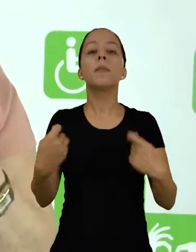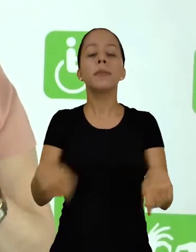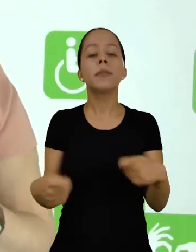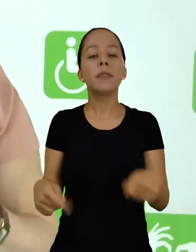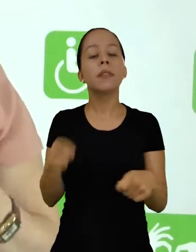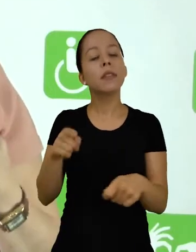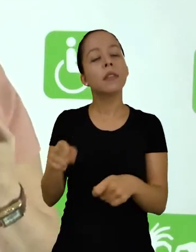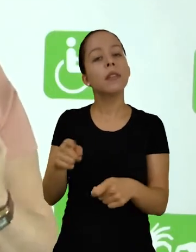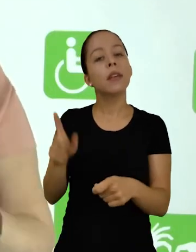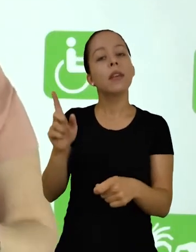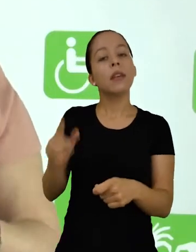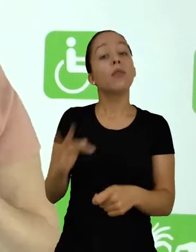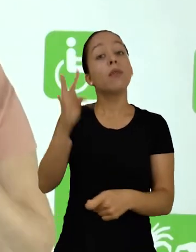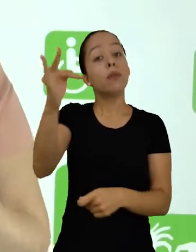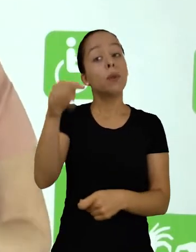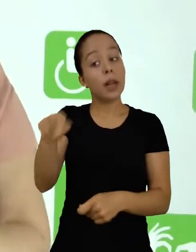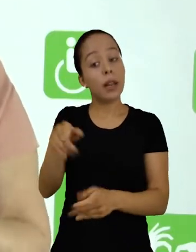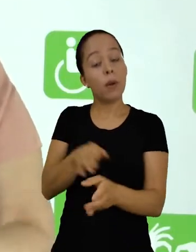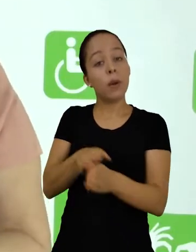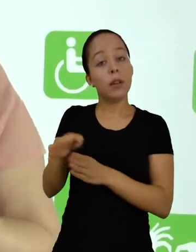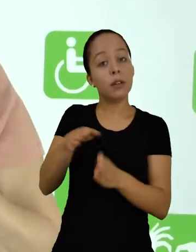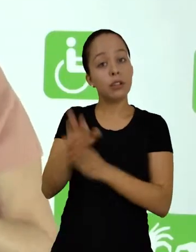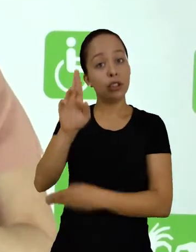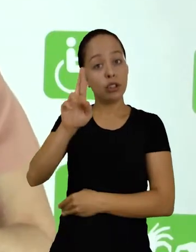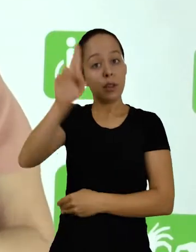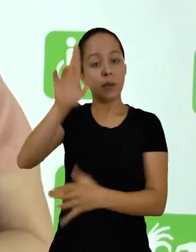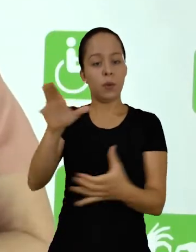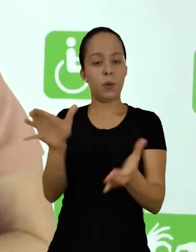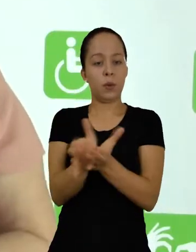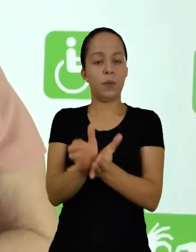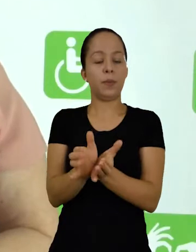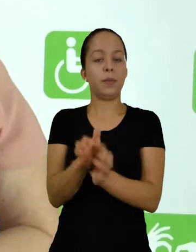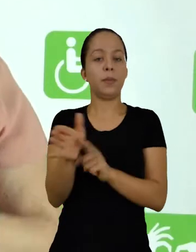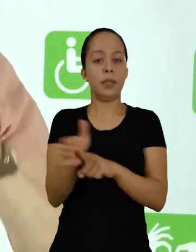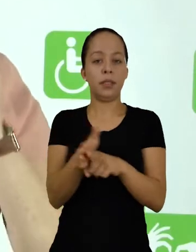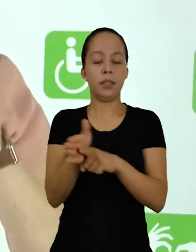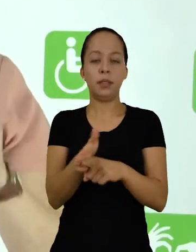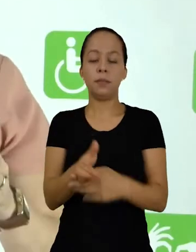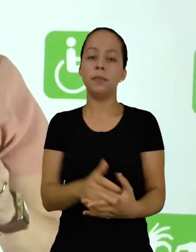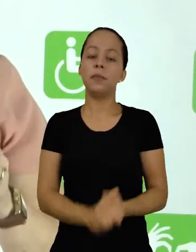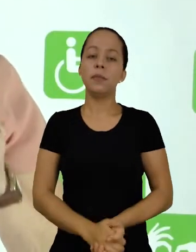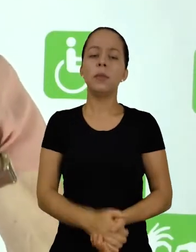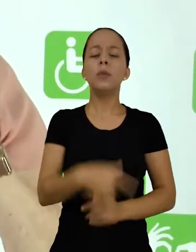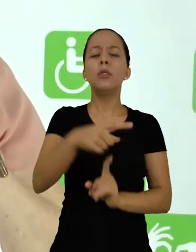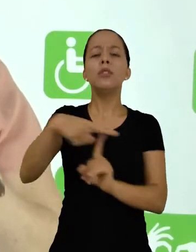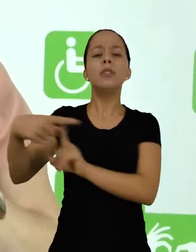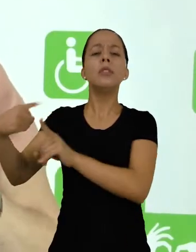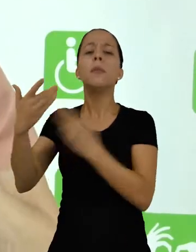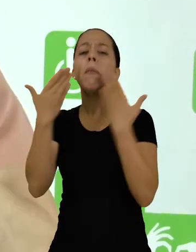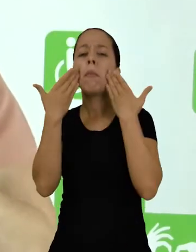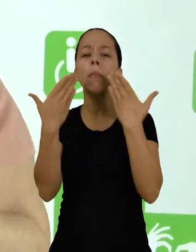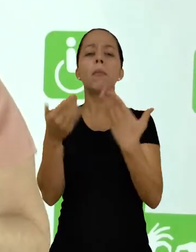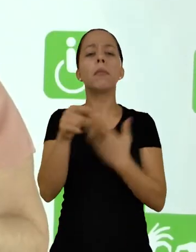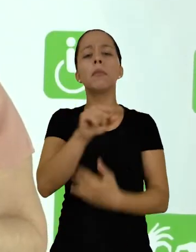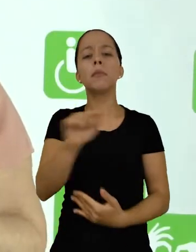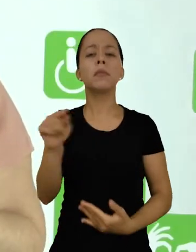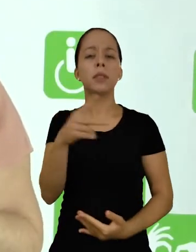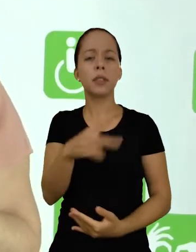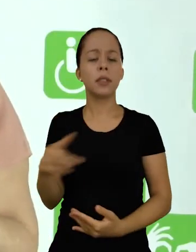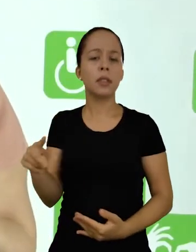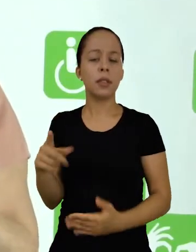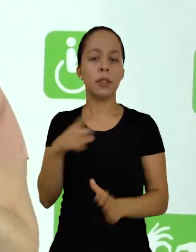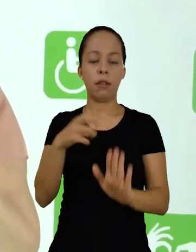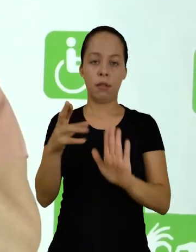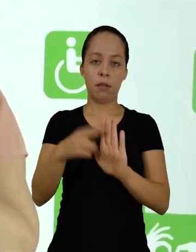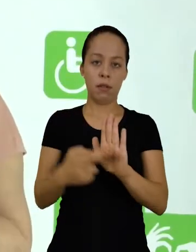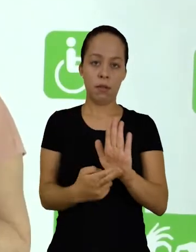orientador, de chefe de grupos de pesquisa. O formato de apresentação desses trabalhos é